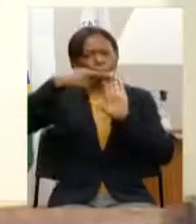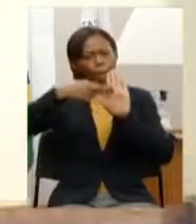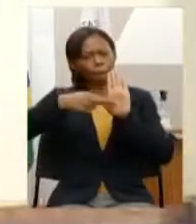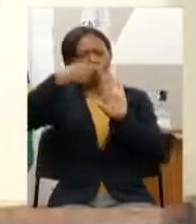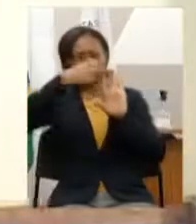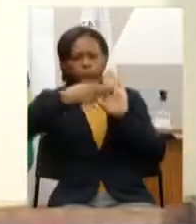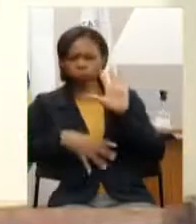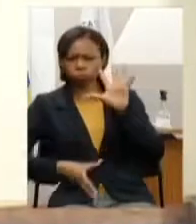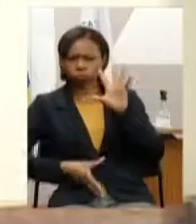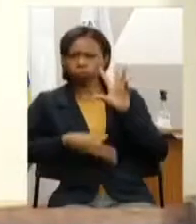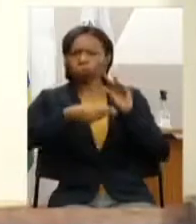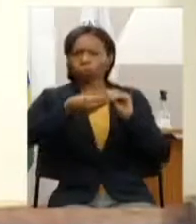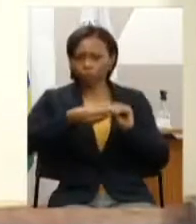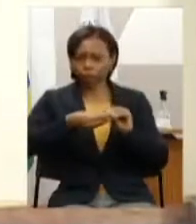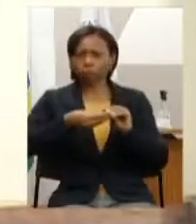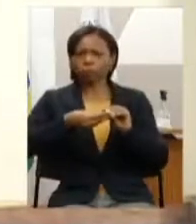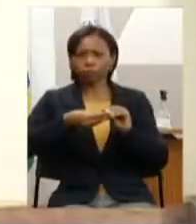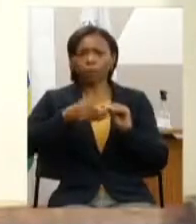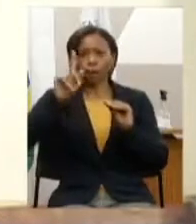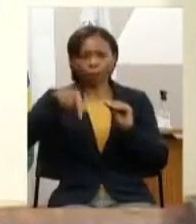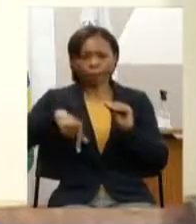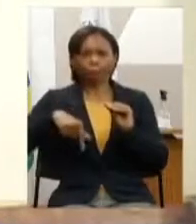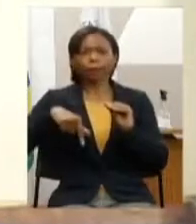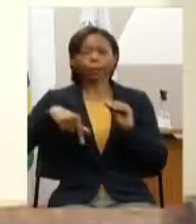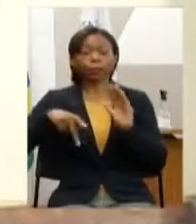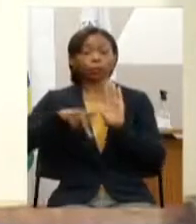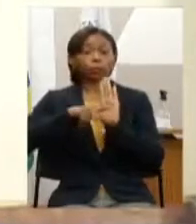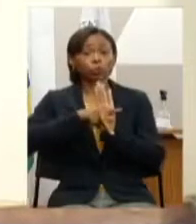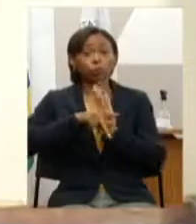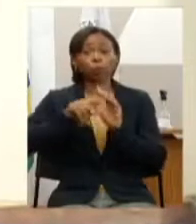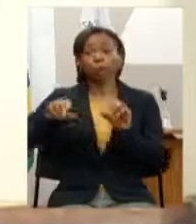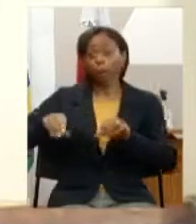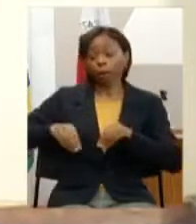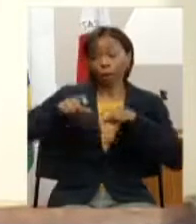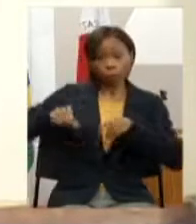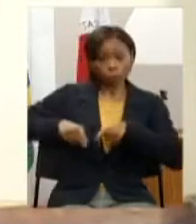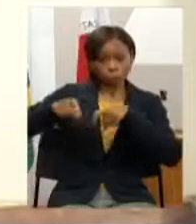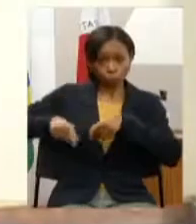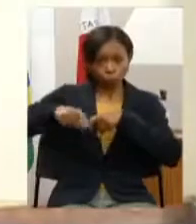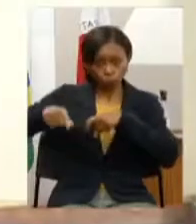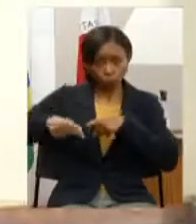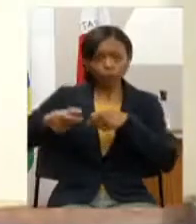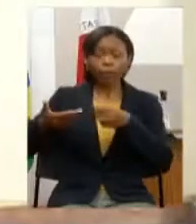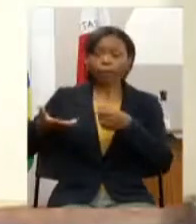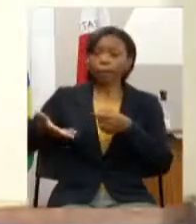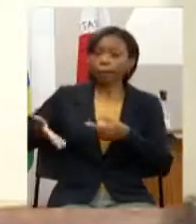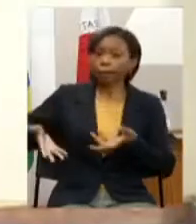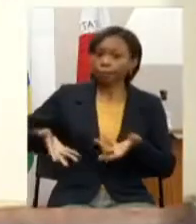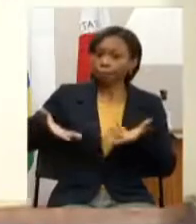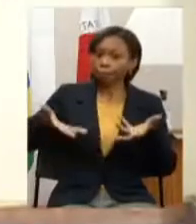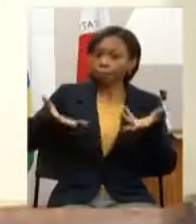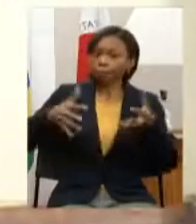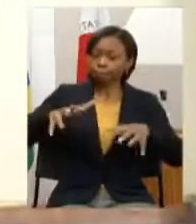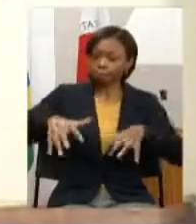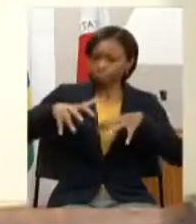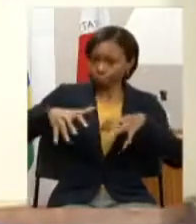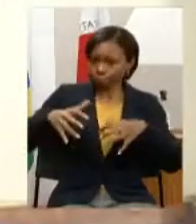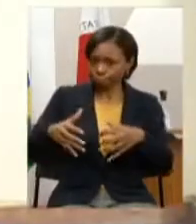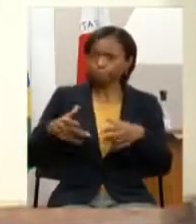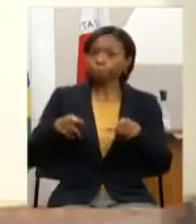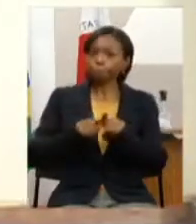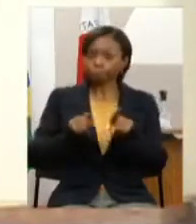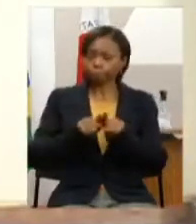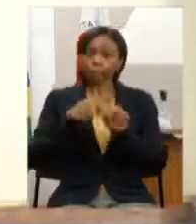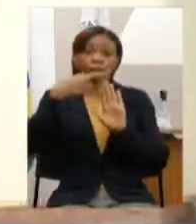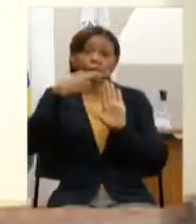que foi de de agricultura pecuária e abastecimento e esse é o relato do grupo que foi feito